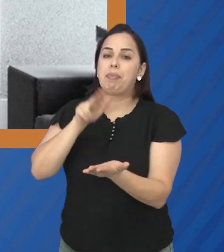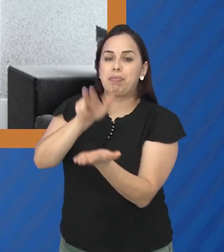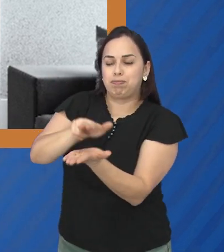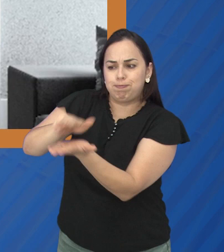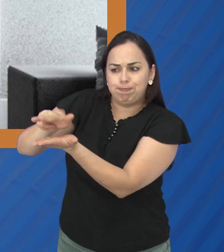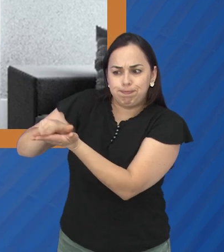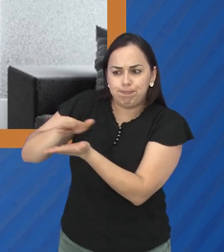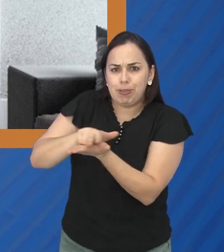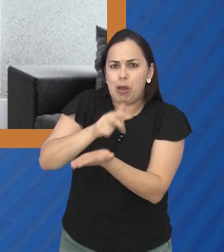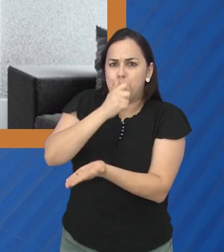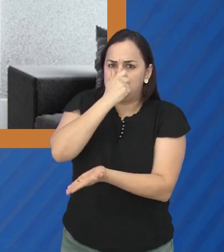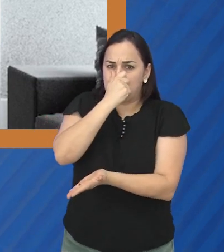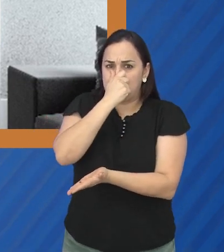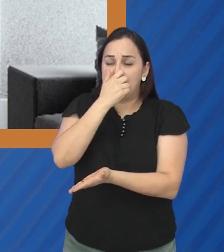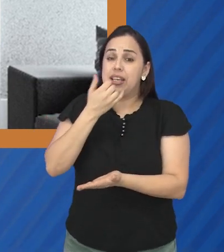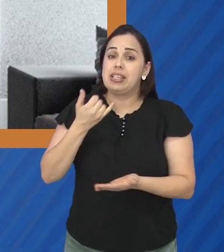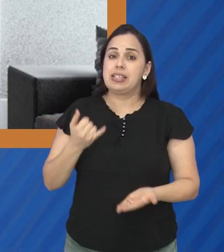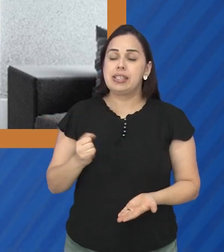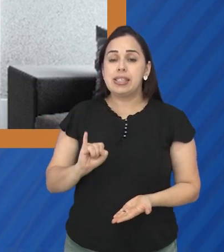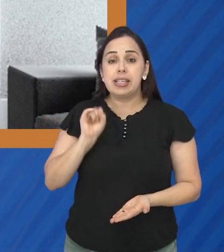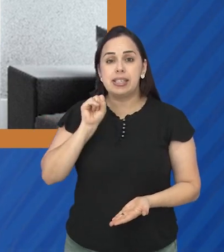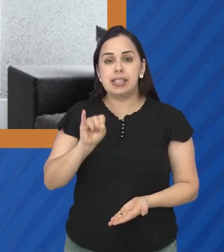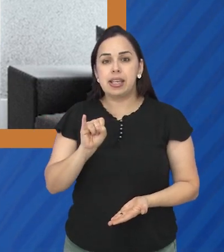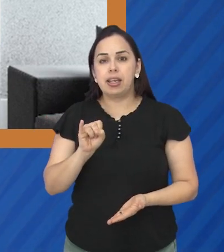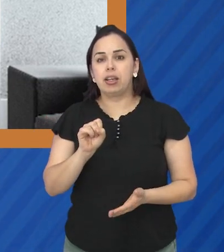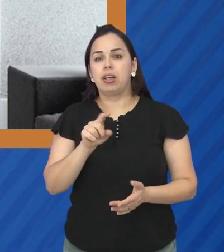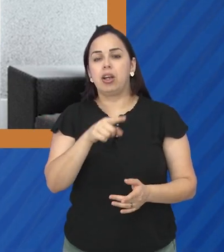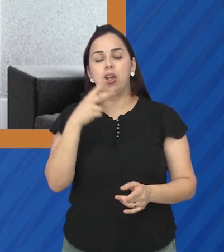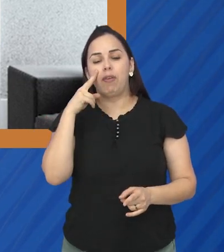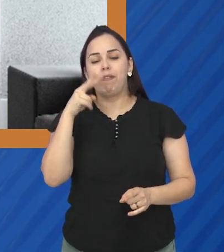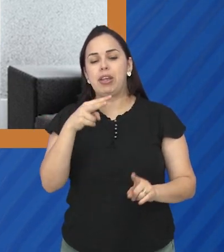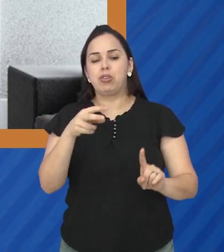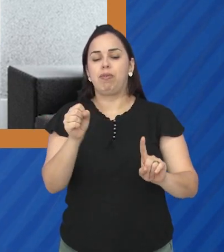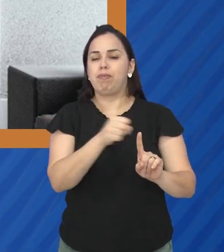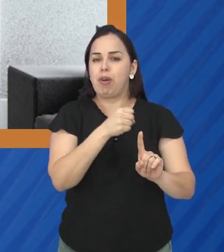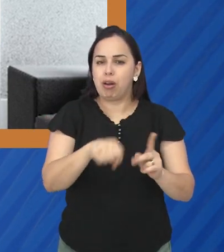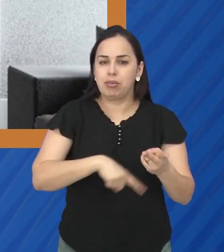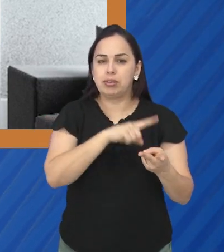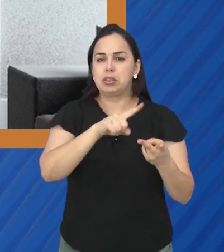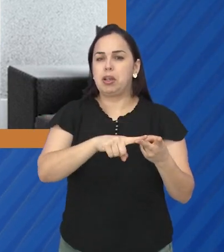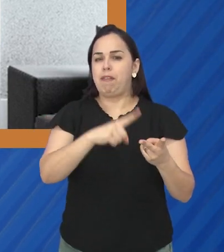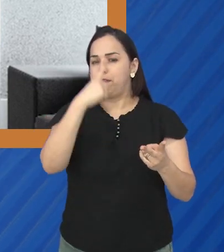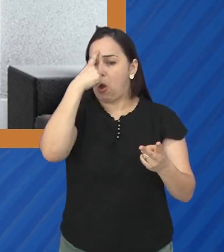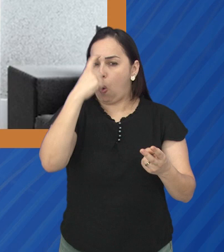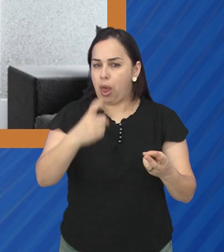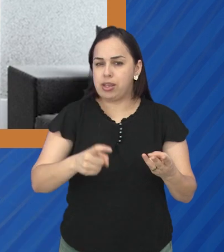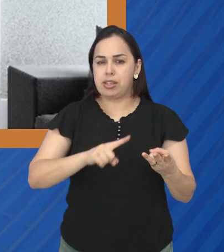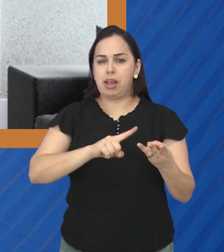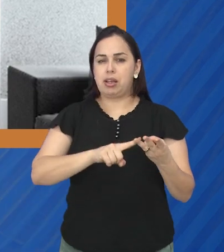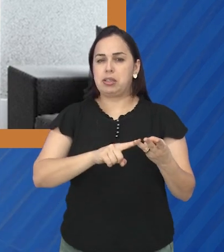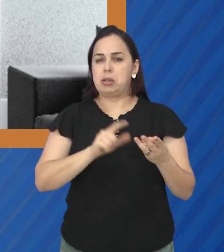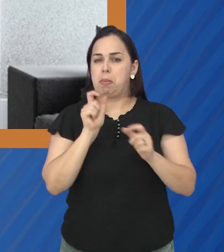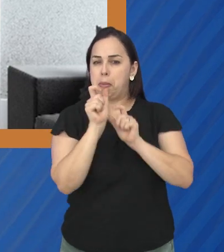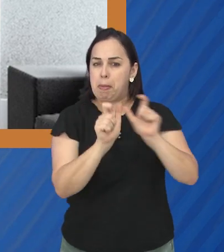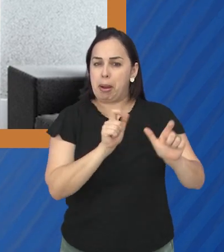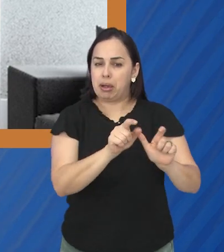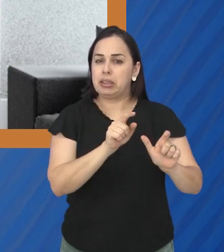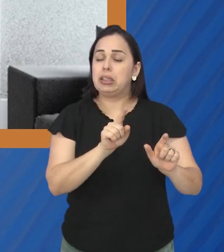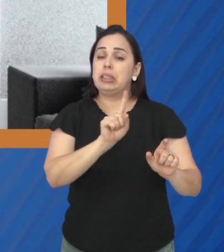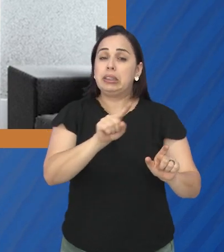uma vez que eu não vejo essa criança agressão, violência, maus tratos foram